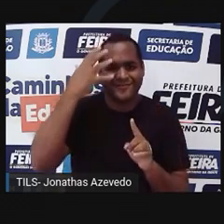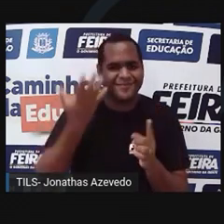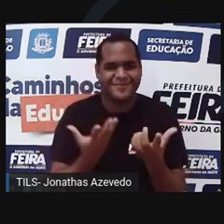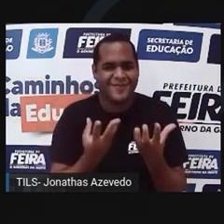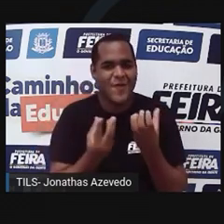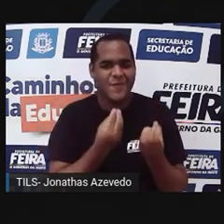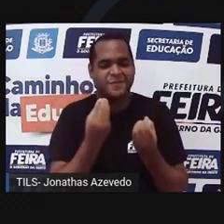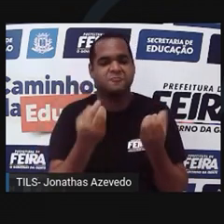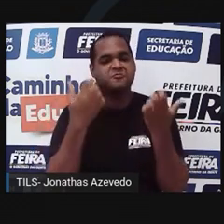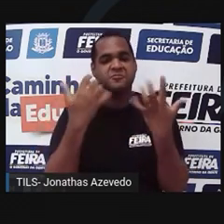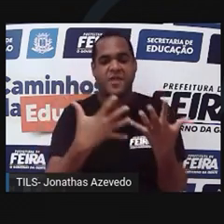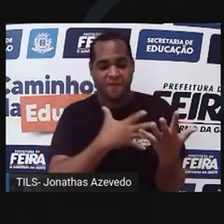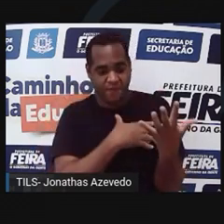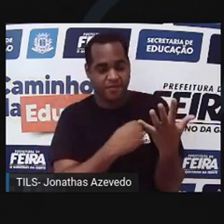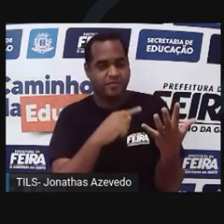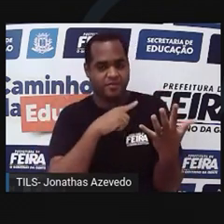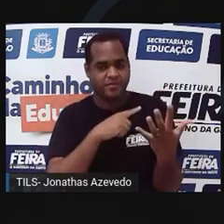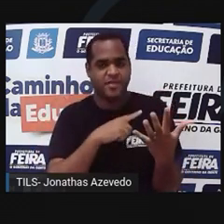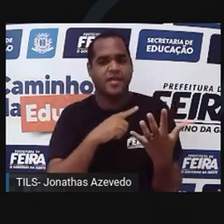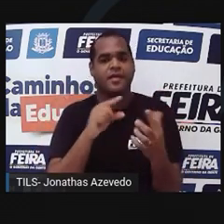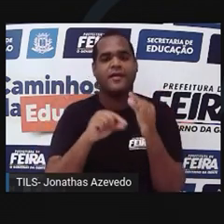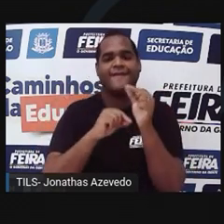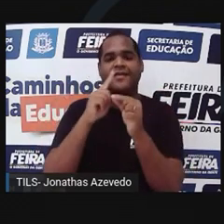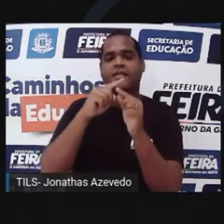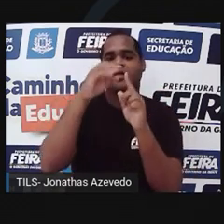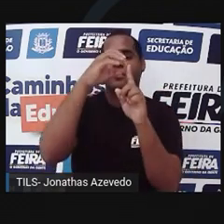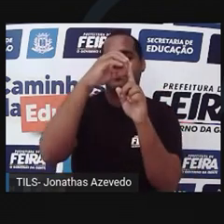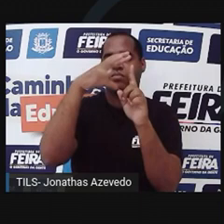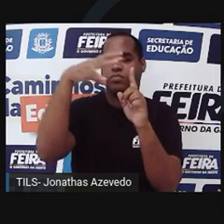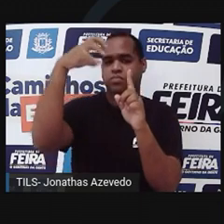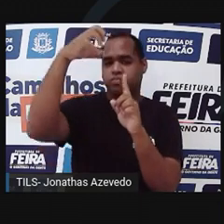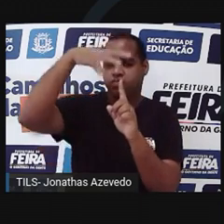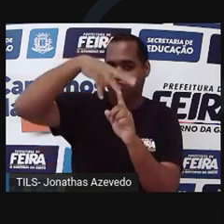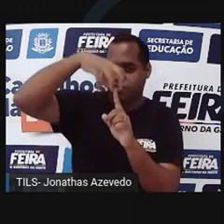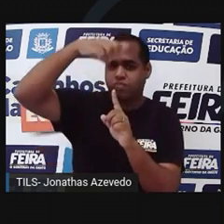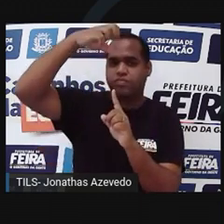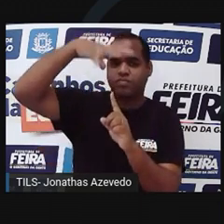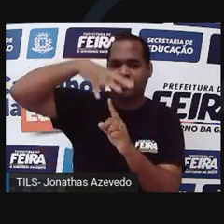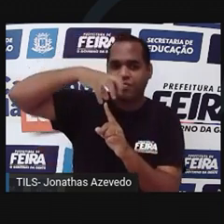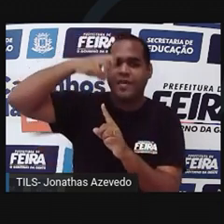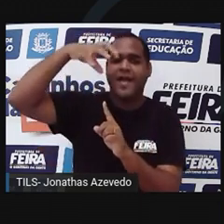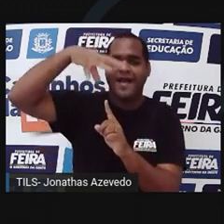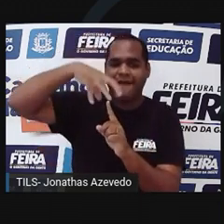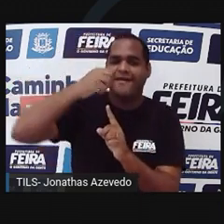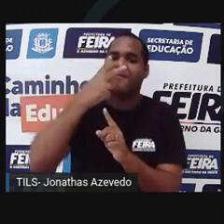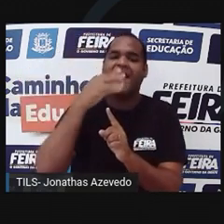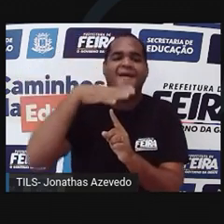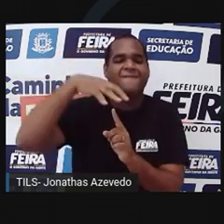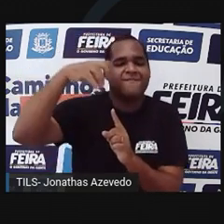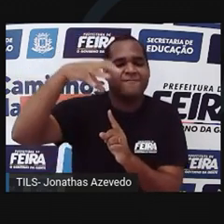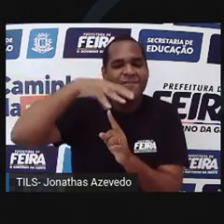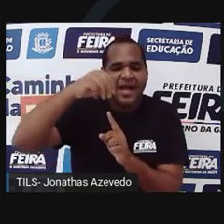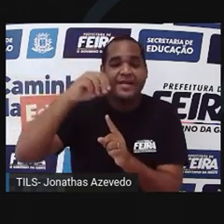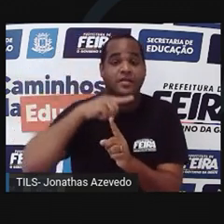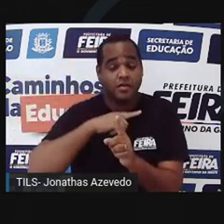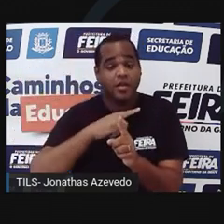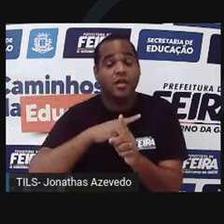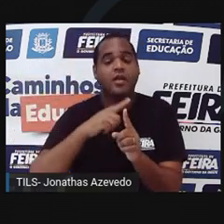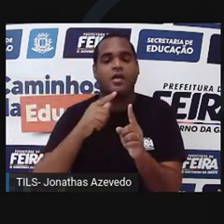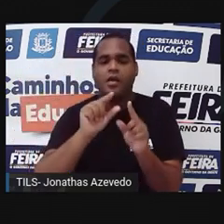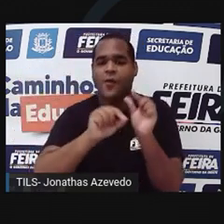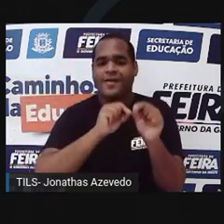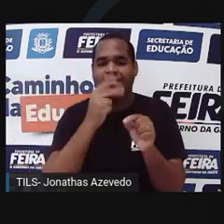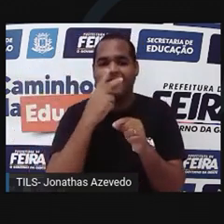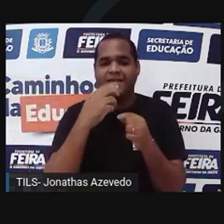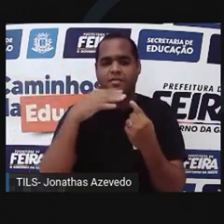mesma forma que muito filho por aí, o esporófito vai sugando da mãe como se fosse um parasito. Isso porque ele não